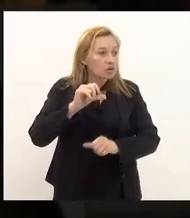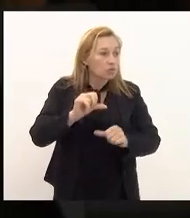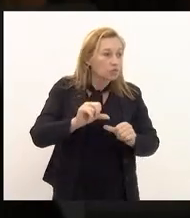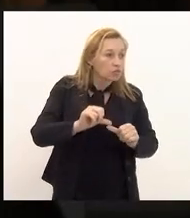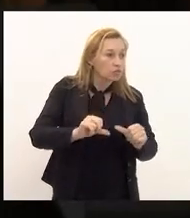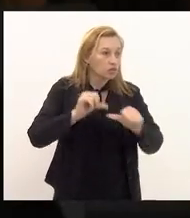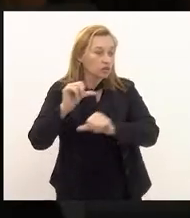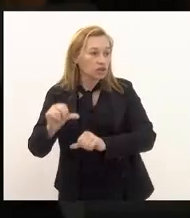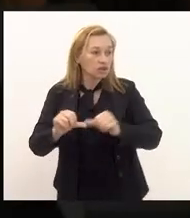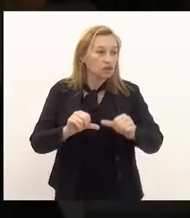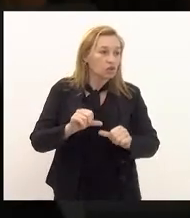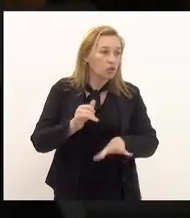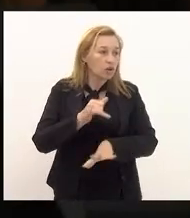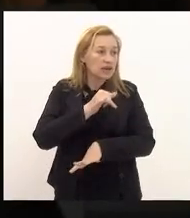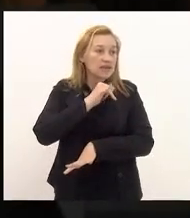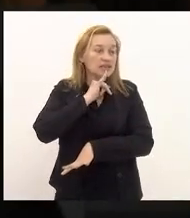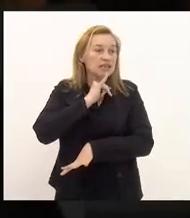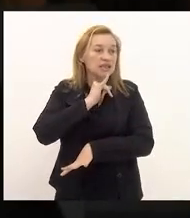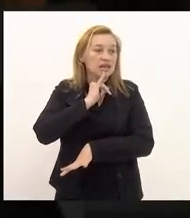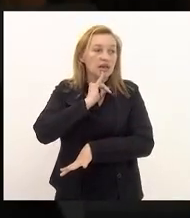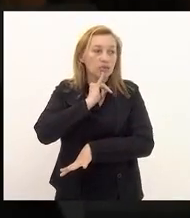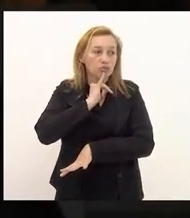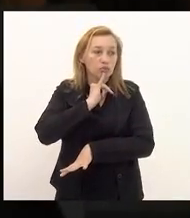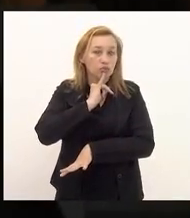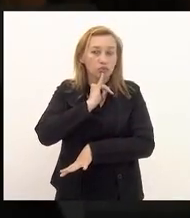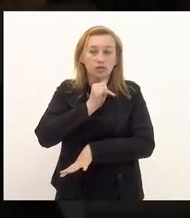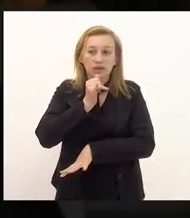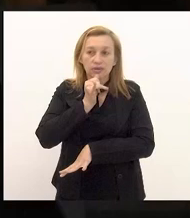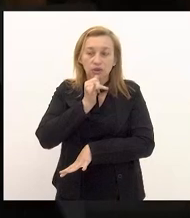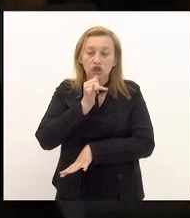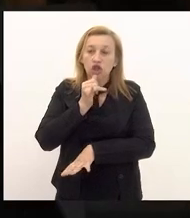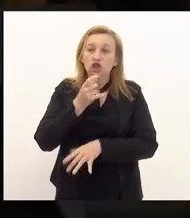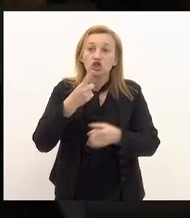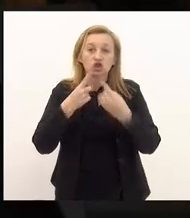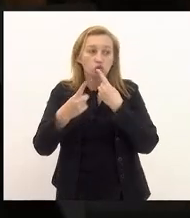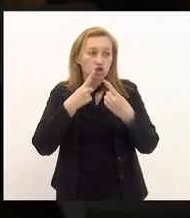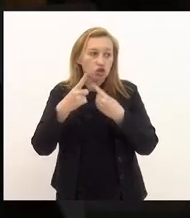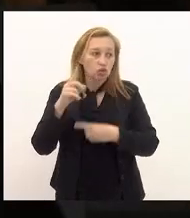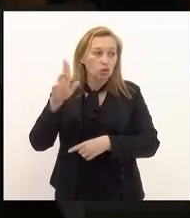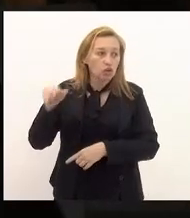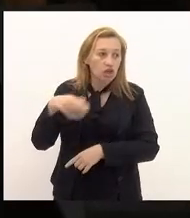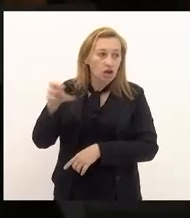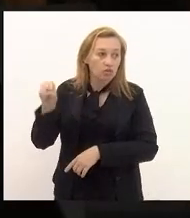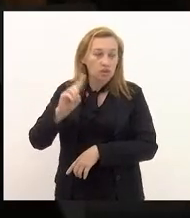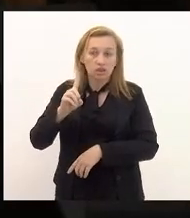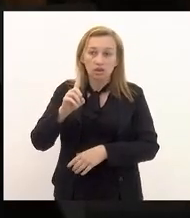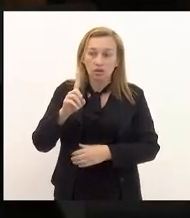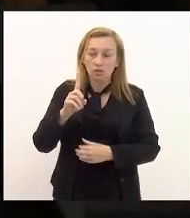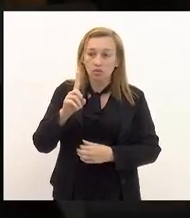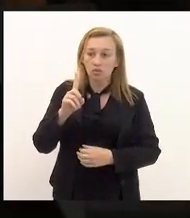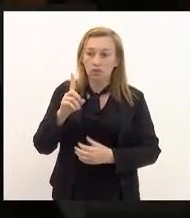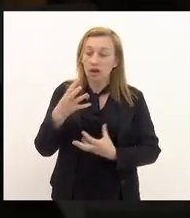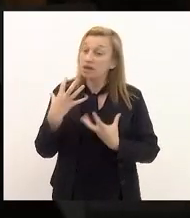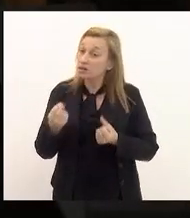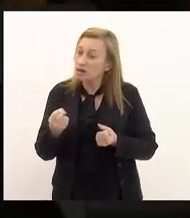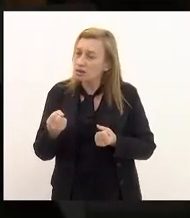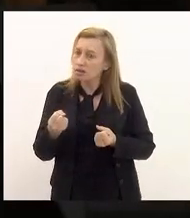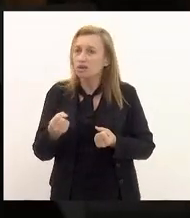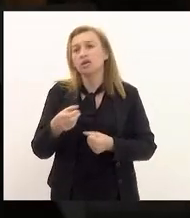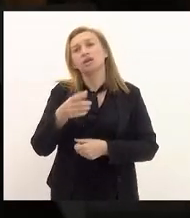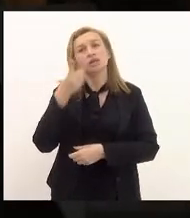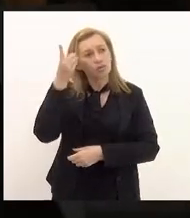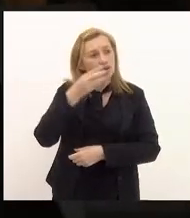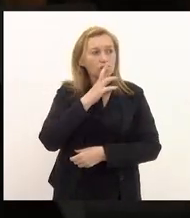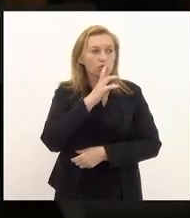como por exemplo discutir com a União se ela não assume deputado Rodrigo Amorim